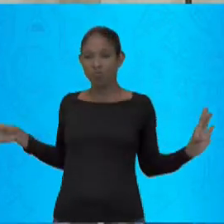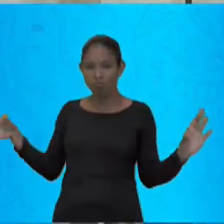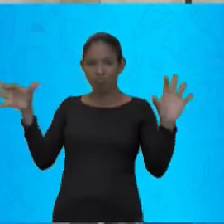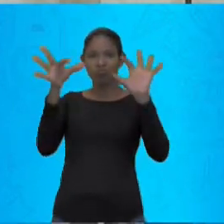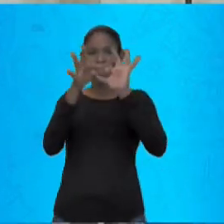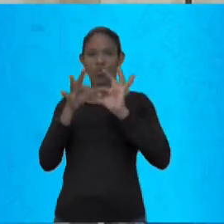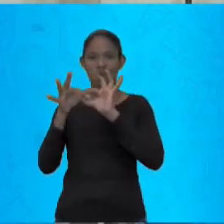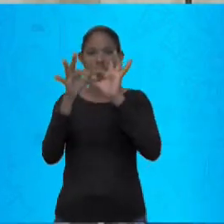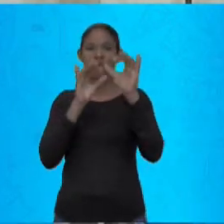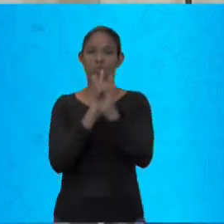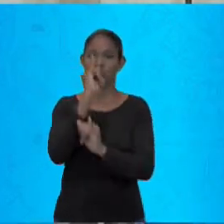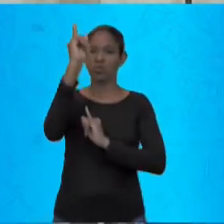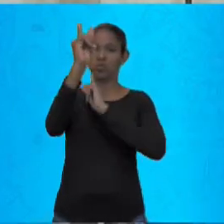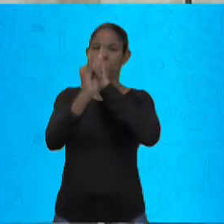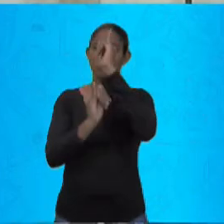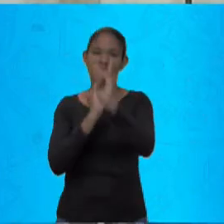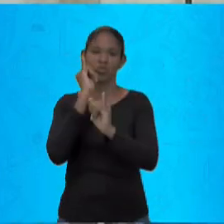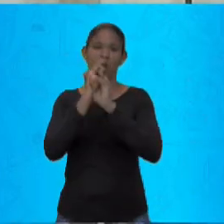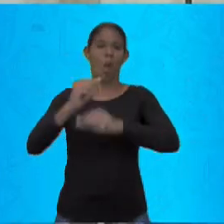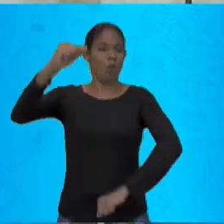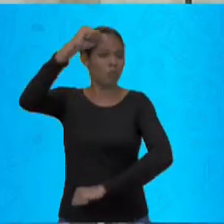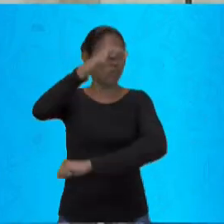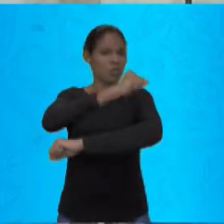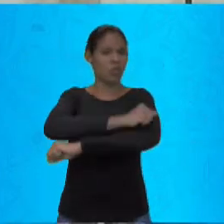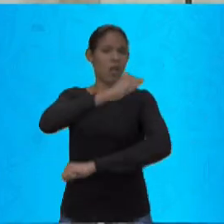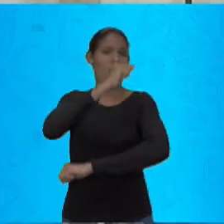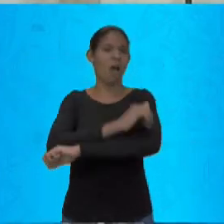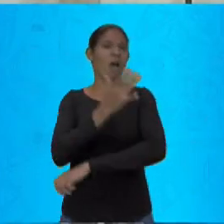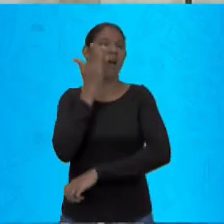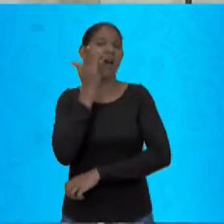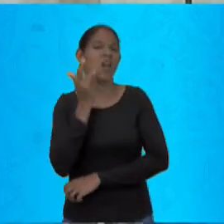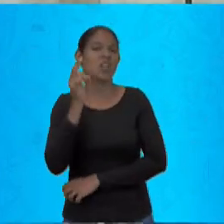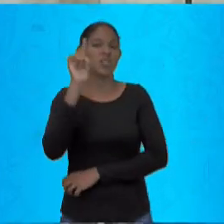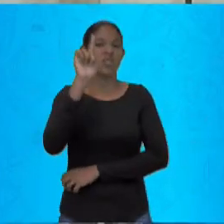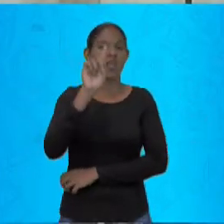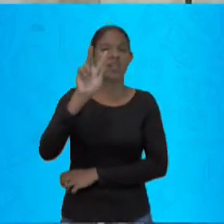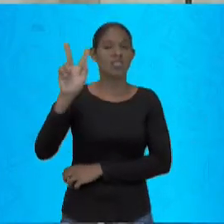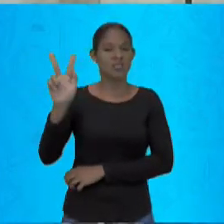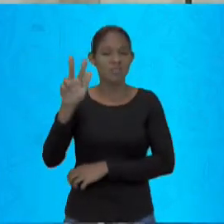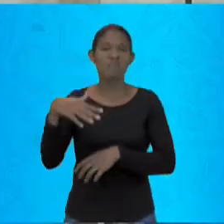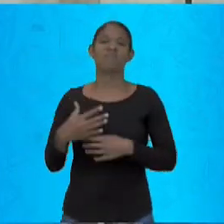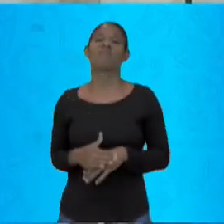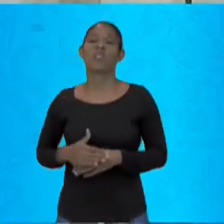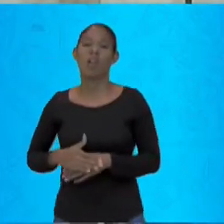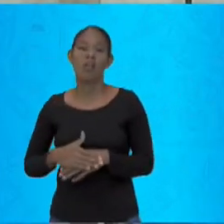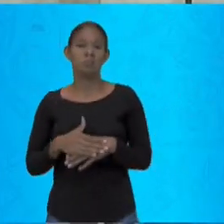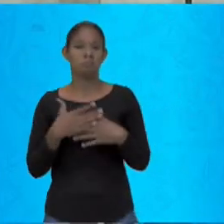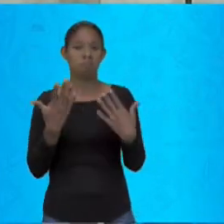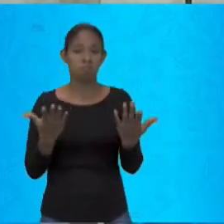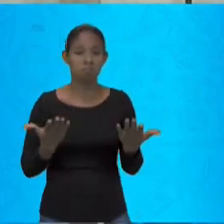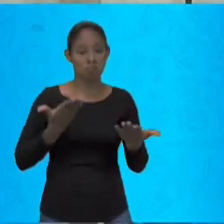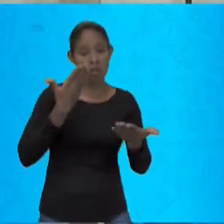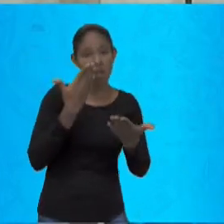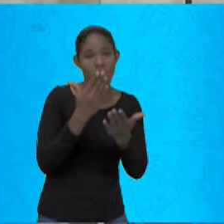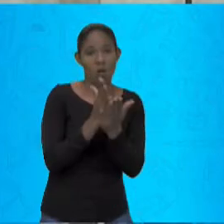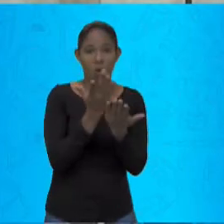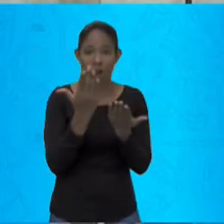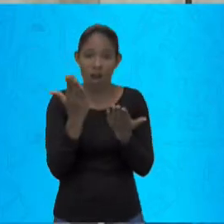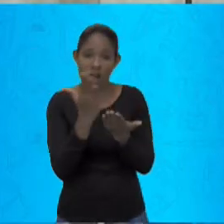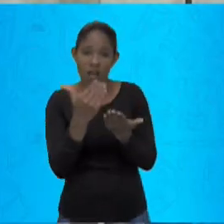a plataforma está online, o caderno está preparado. Faço as